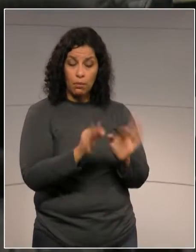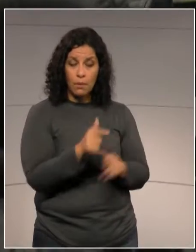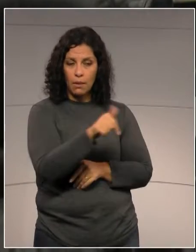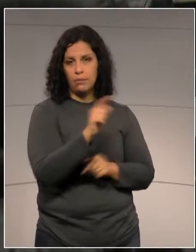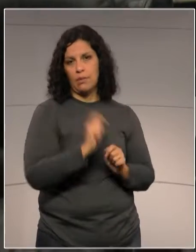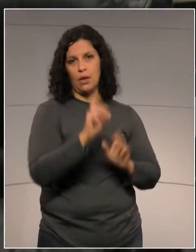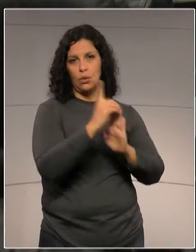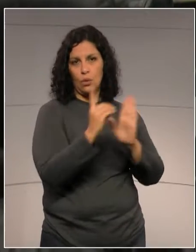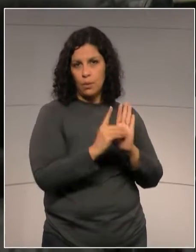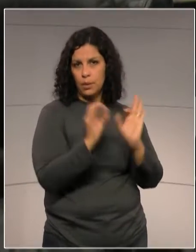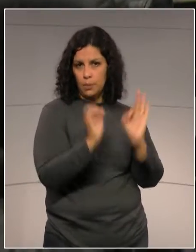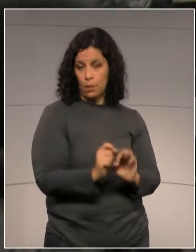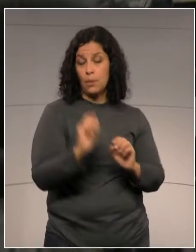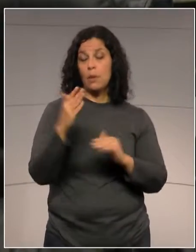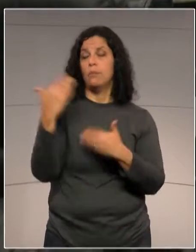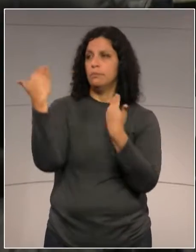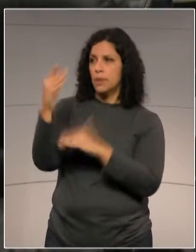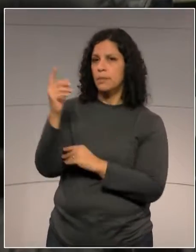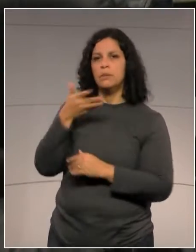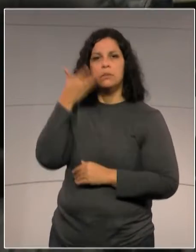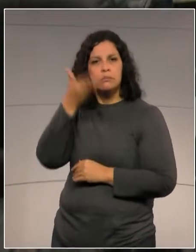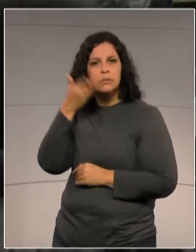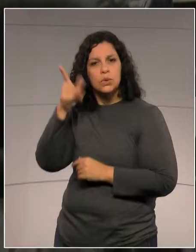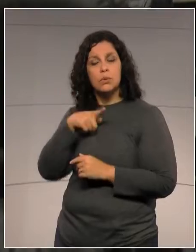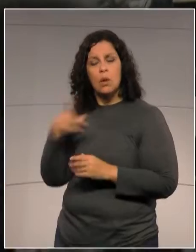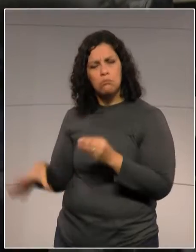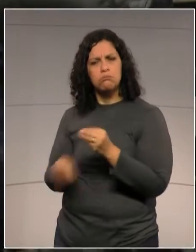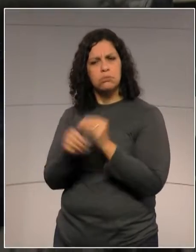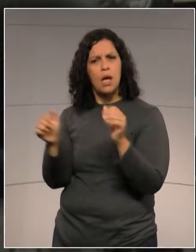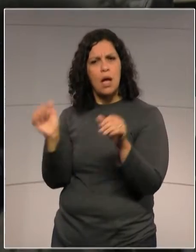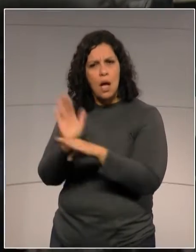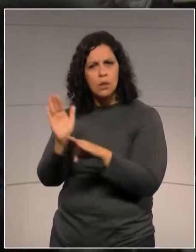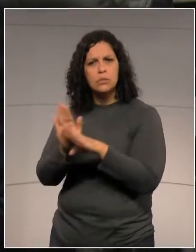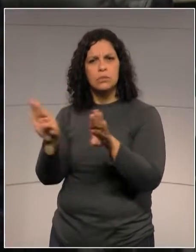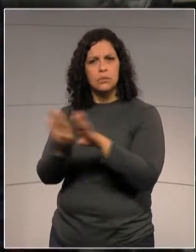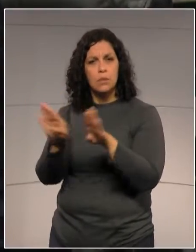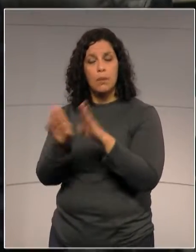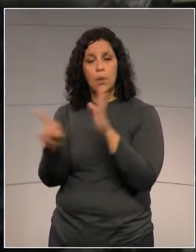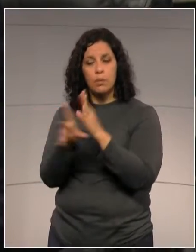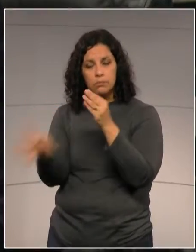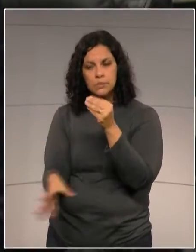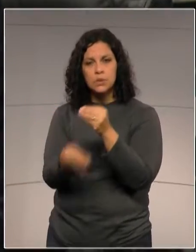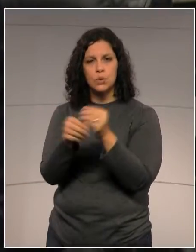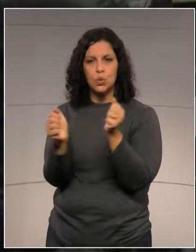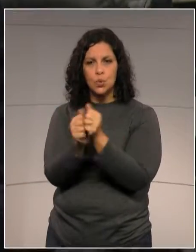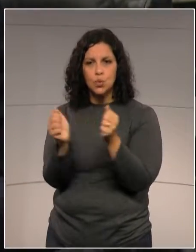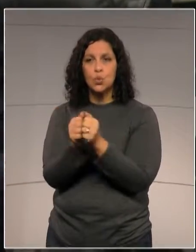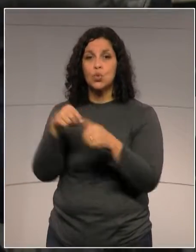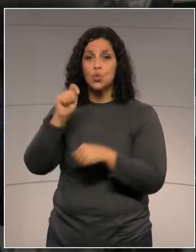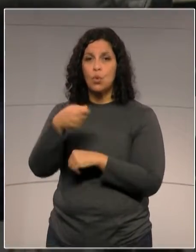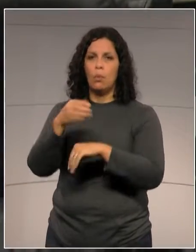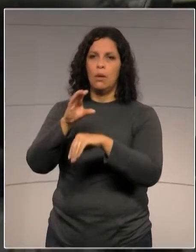nessa tarde. Então, parabéns ao vosso pronunciamento, me somo integralmente a ele, com esse acréscimo dessa